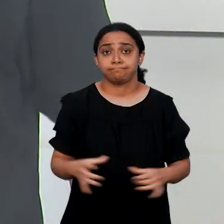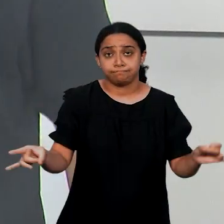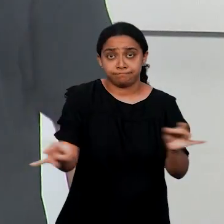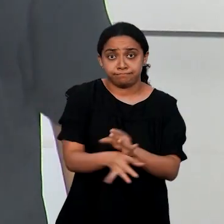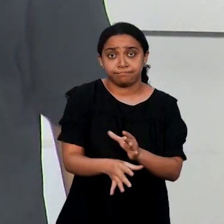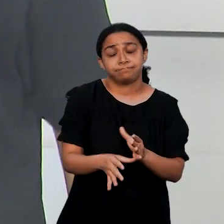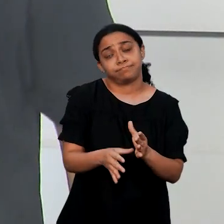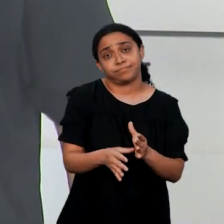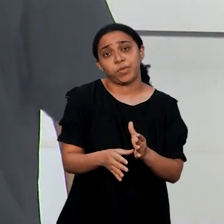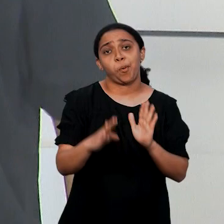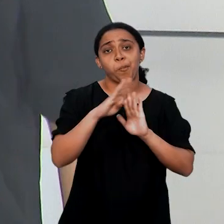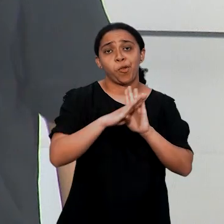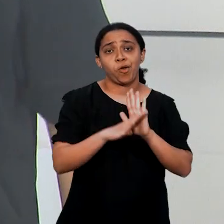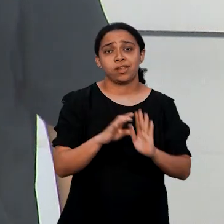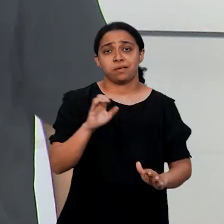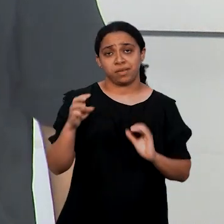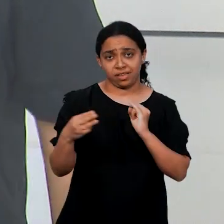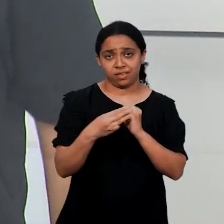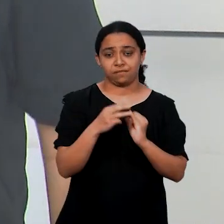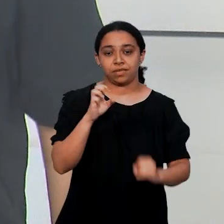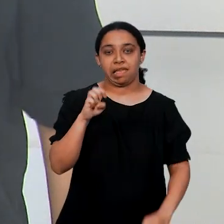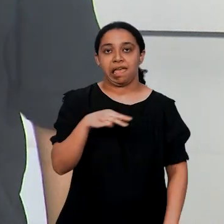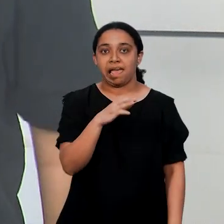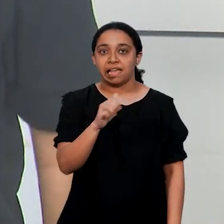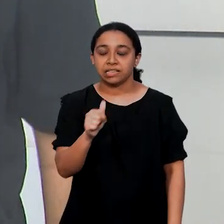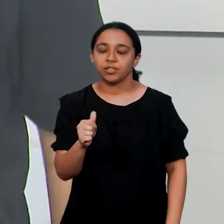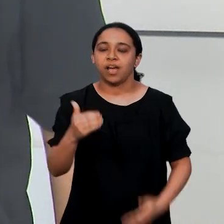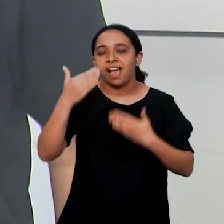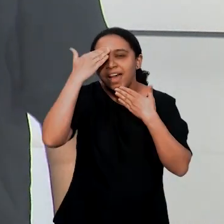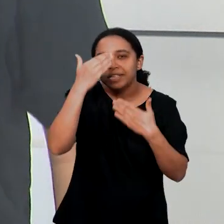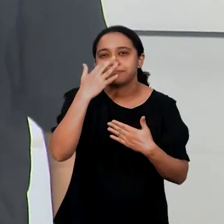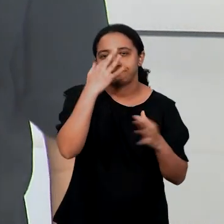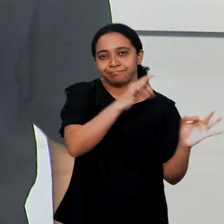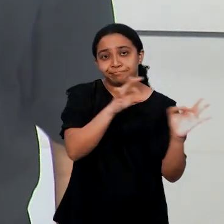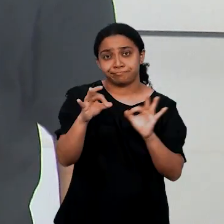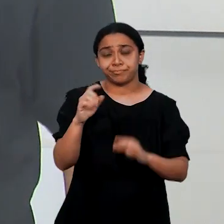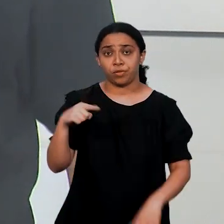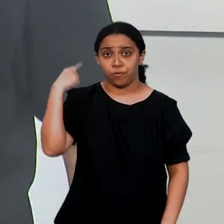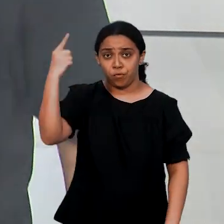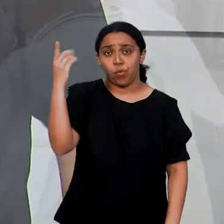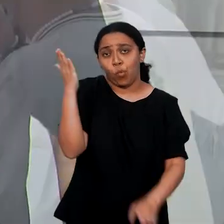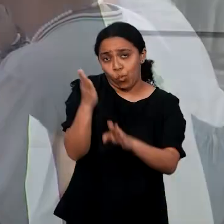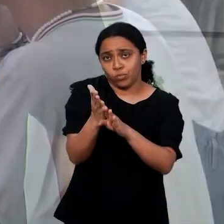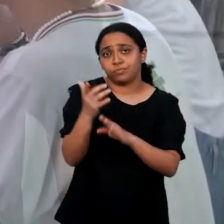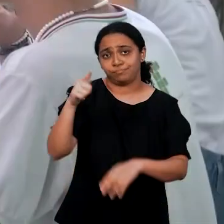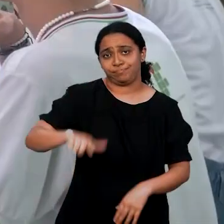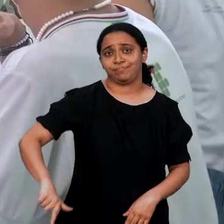Termina aqui mais um IFMA em ação. Valeu pela companhia e até a próxima!